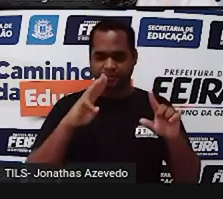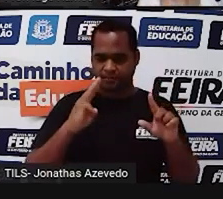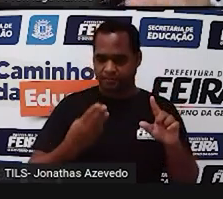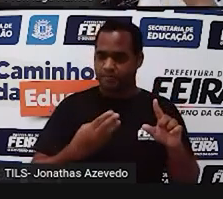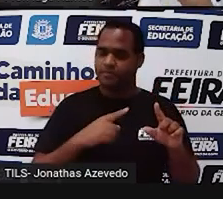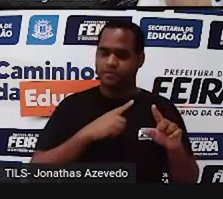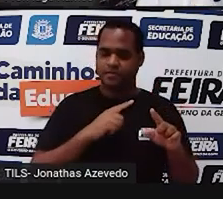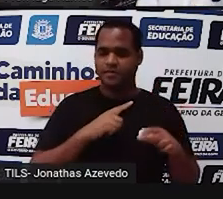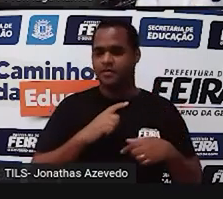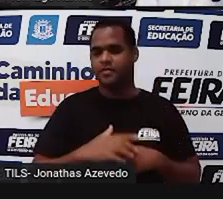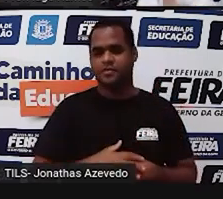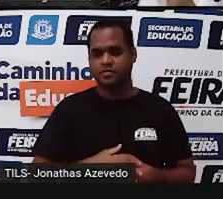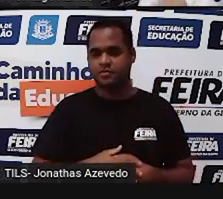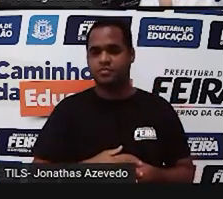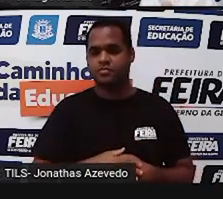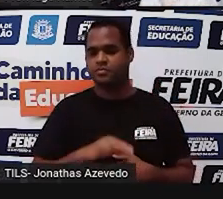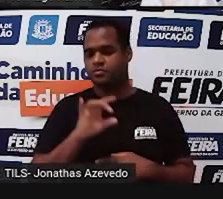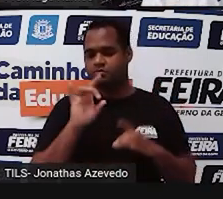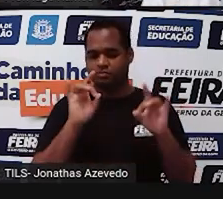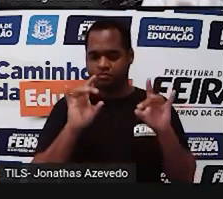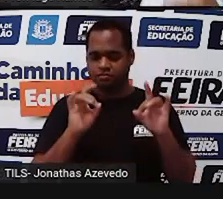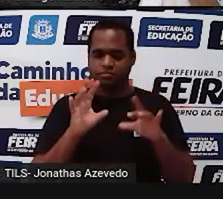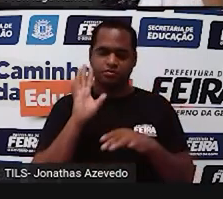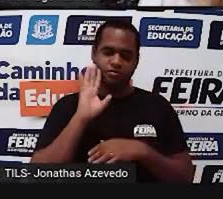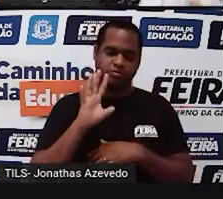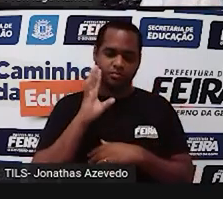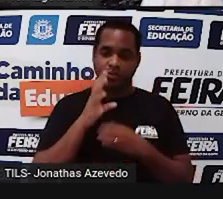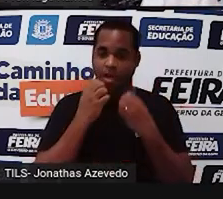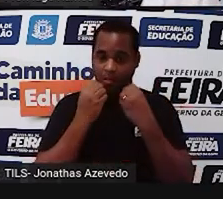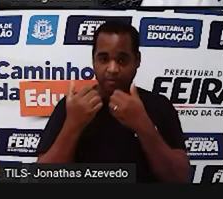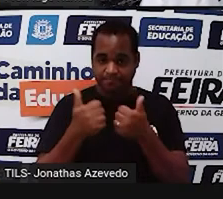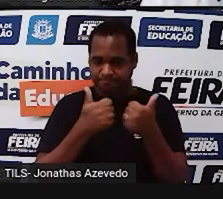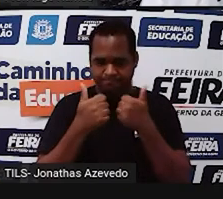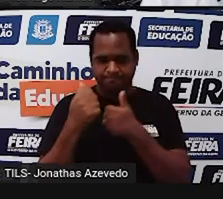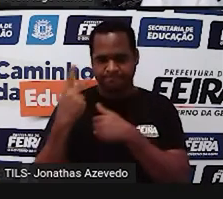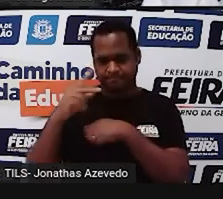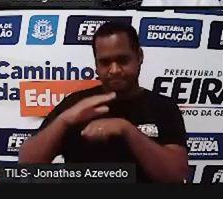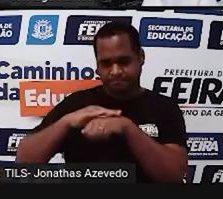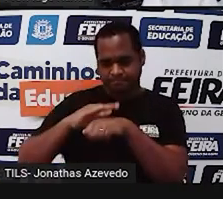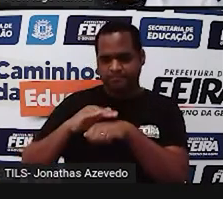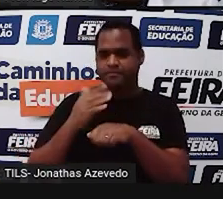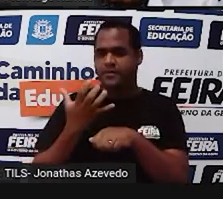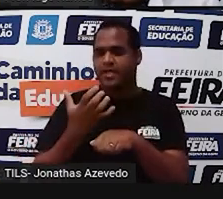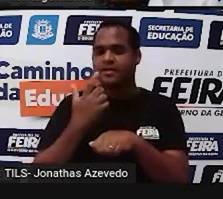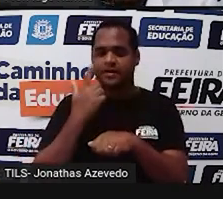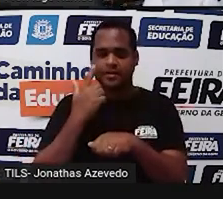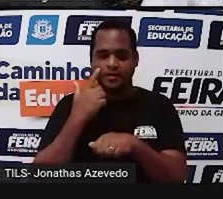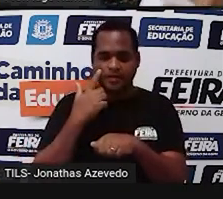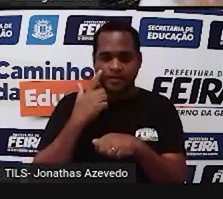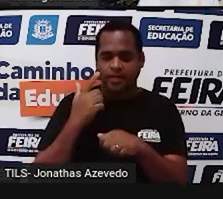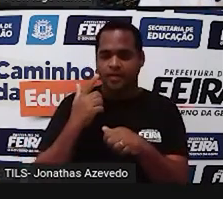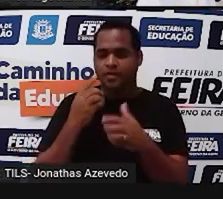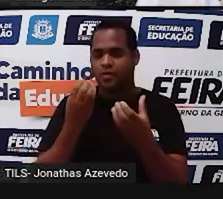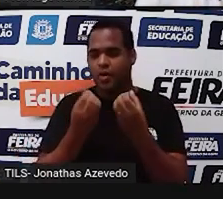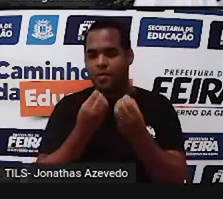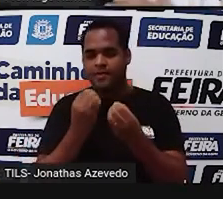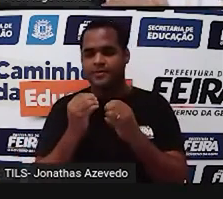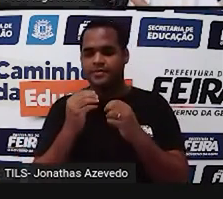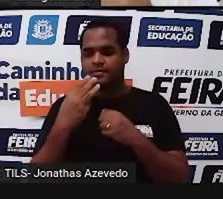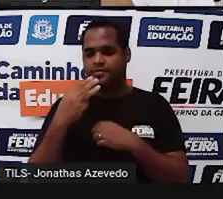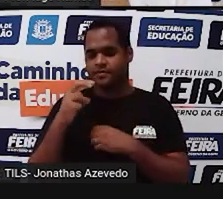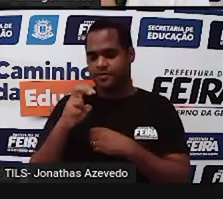Então chegou aí, tá ótimo, tá beleza. Mas se você quiser saber realmente quanto é que vale 35